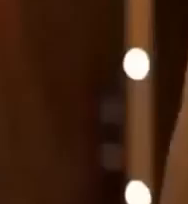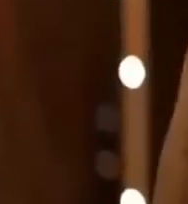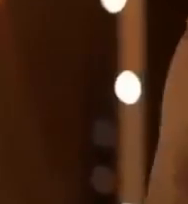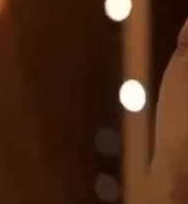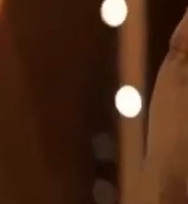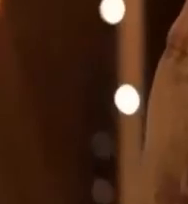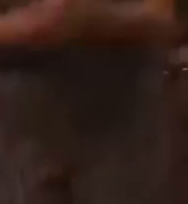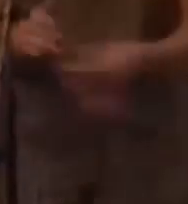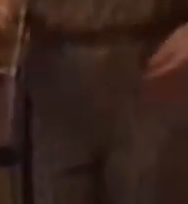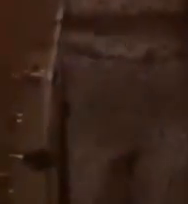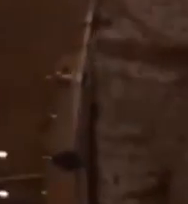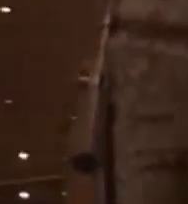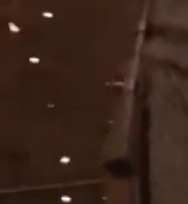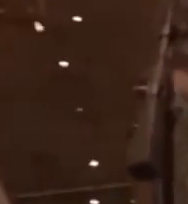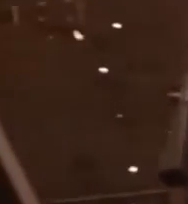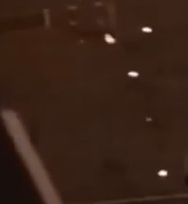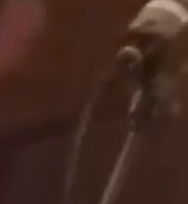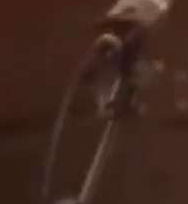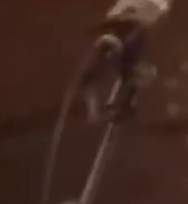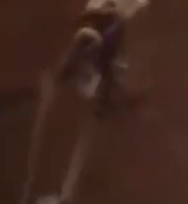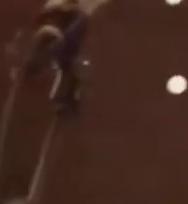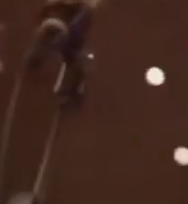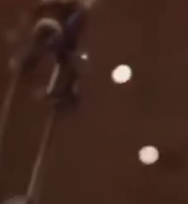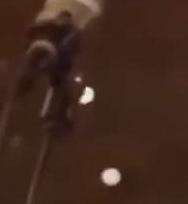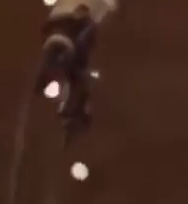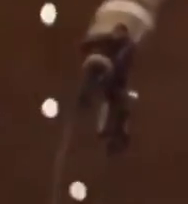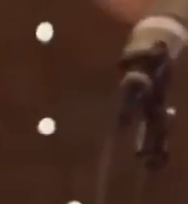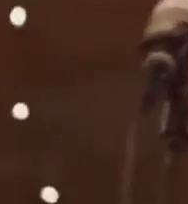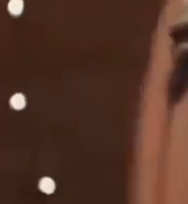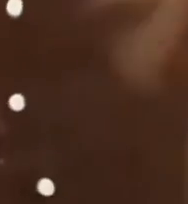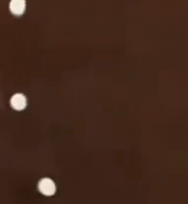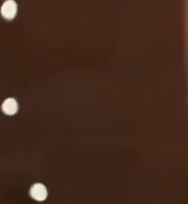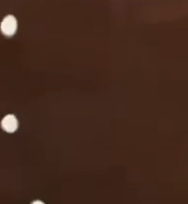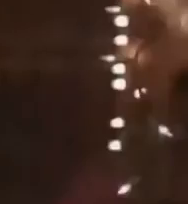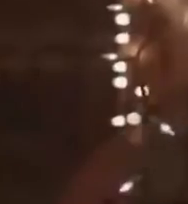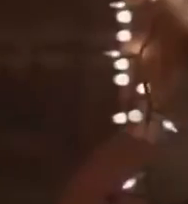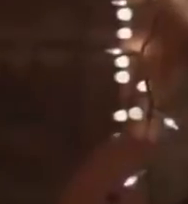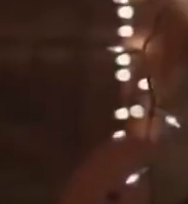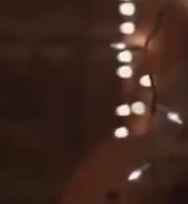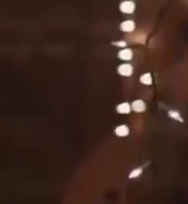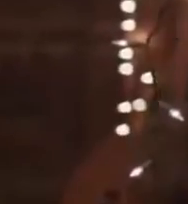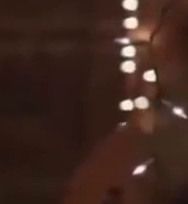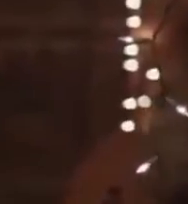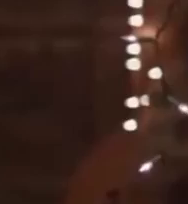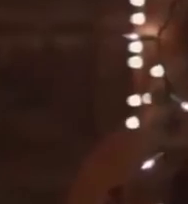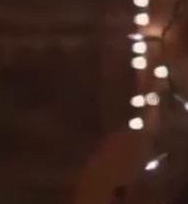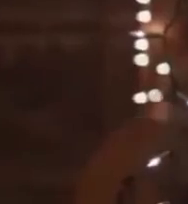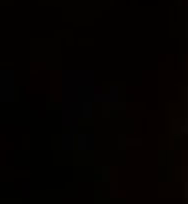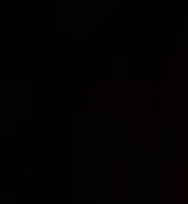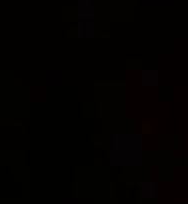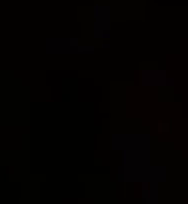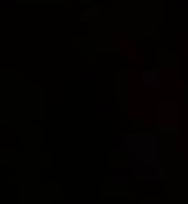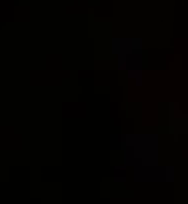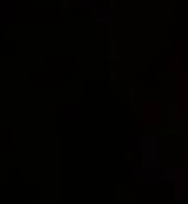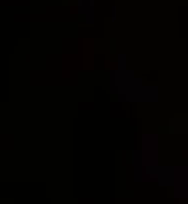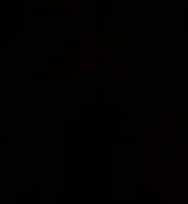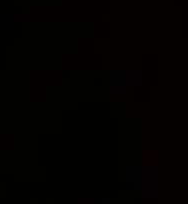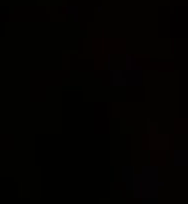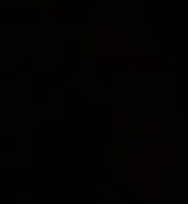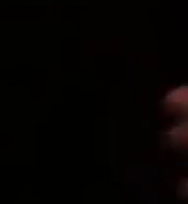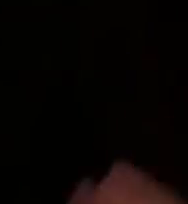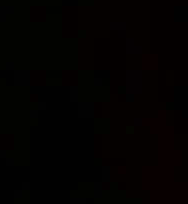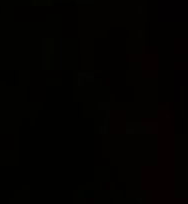down, can nothing Bring me down, I said the level's too high Bring me down, can